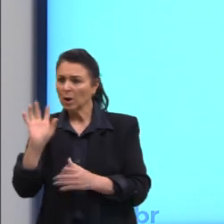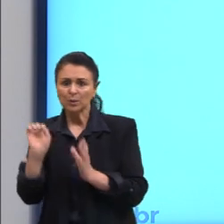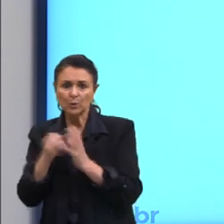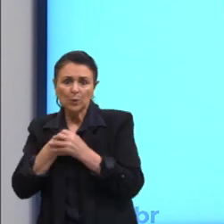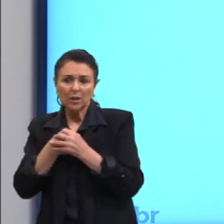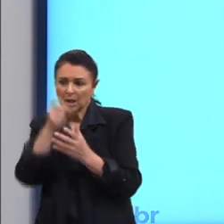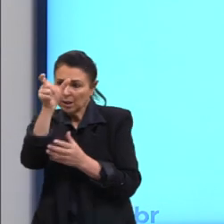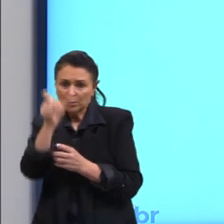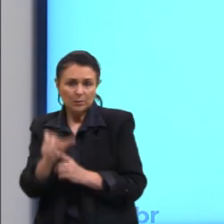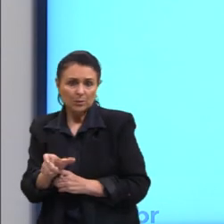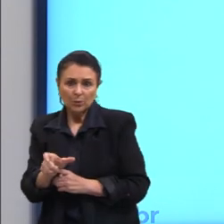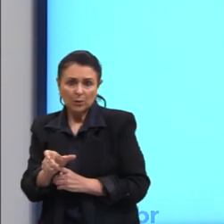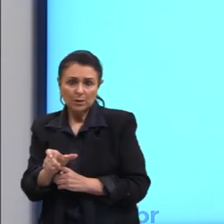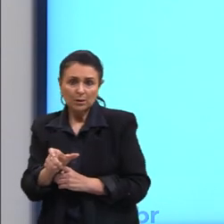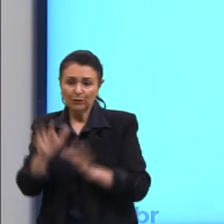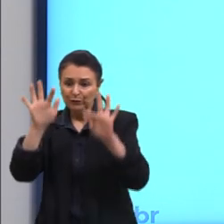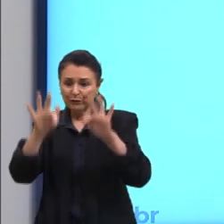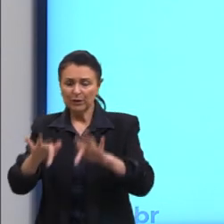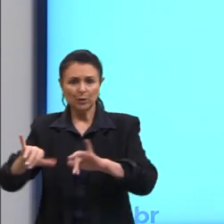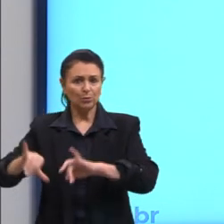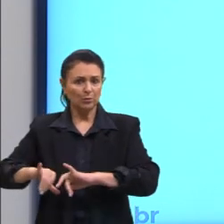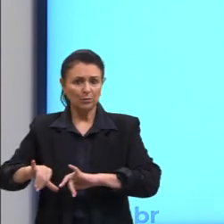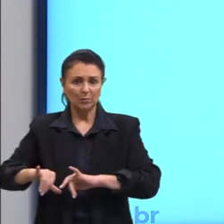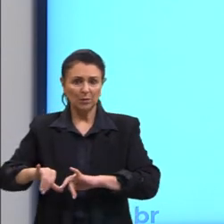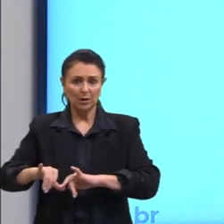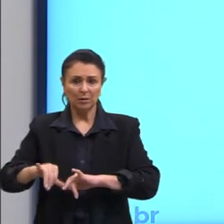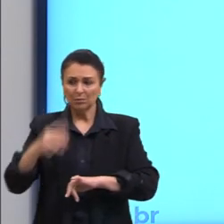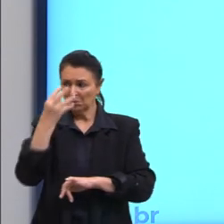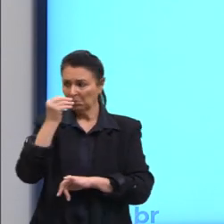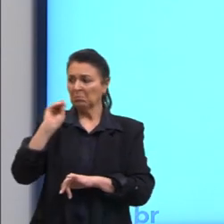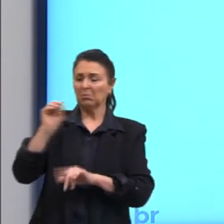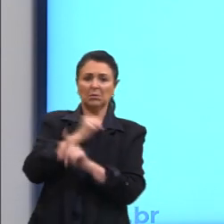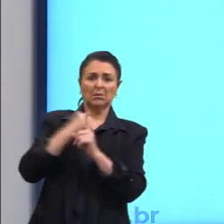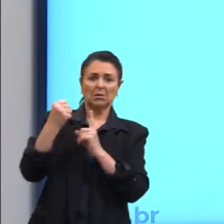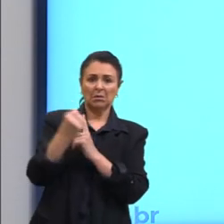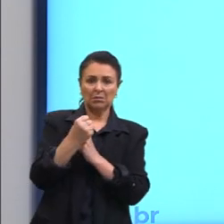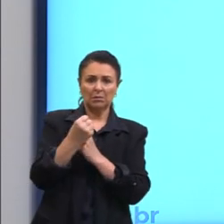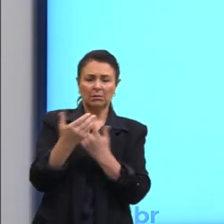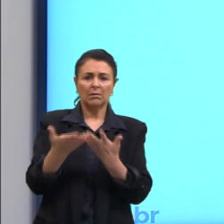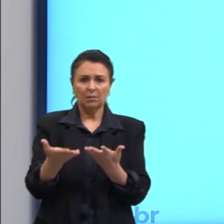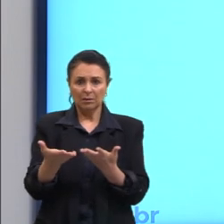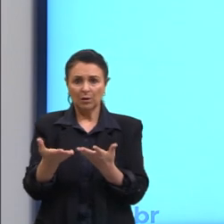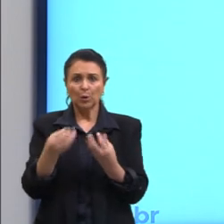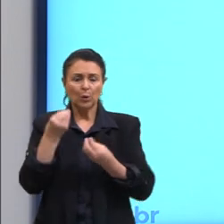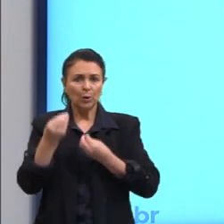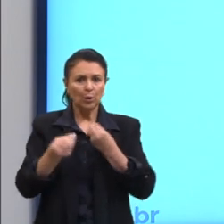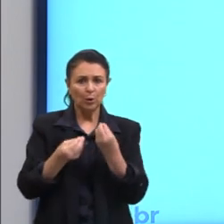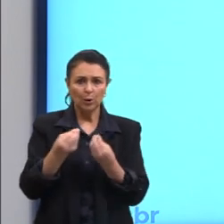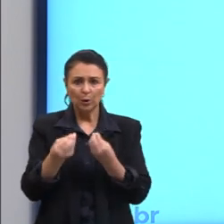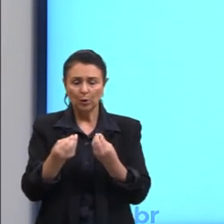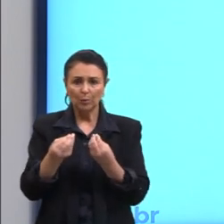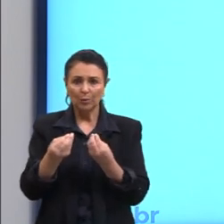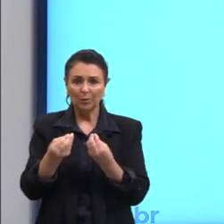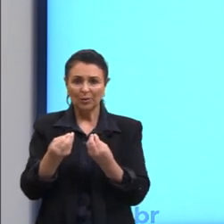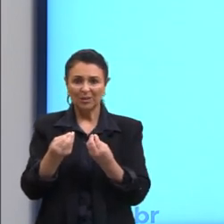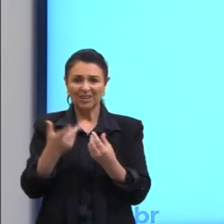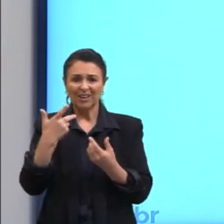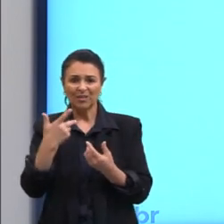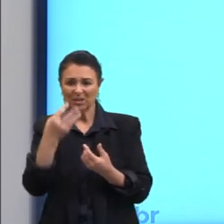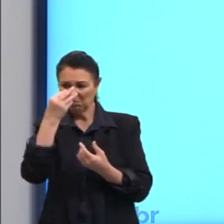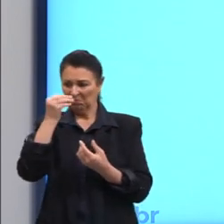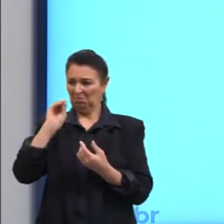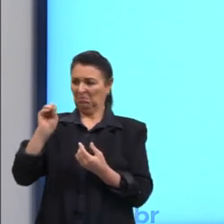eles à vista na sociedade. Também tem uma crítica, a hipocrisia, a hipocrisia social que